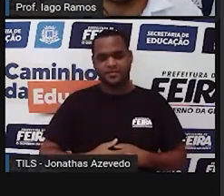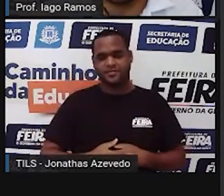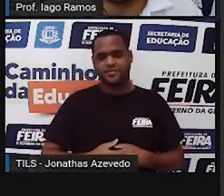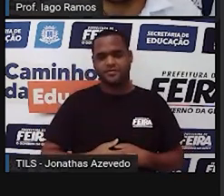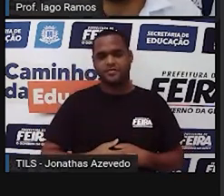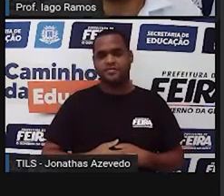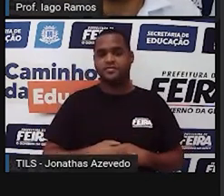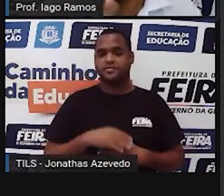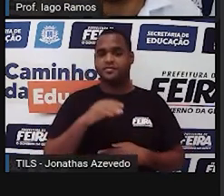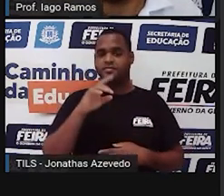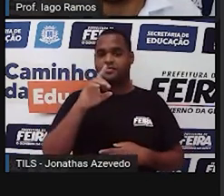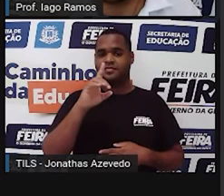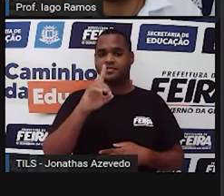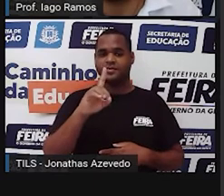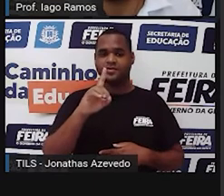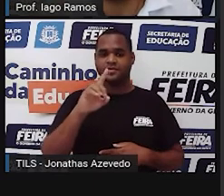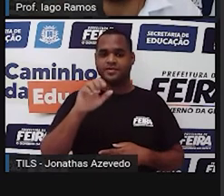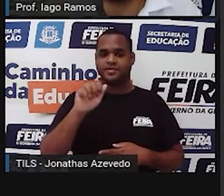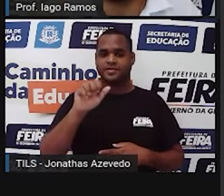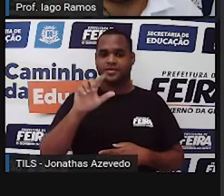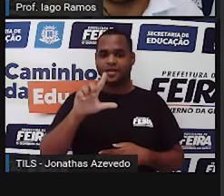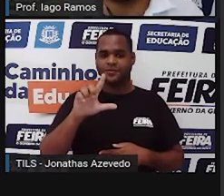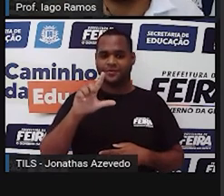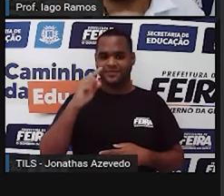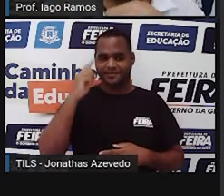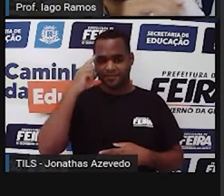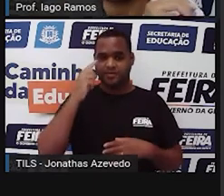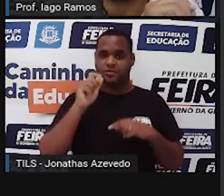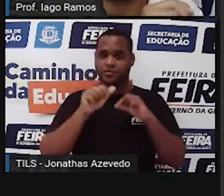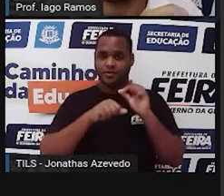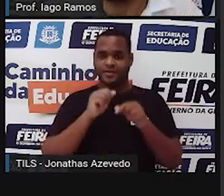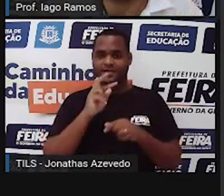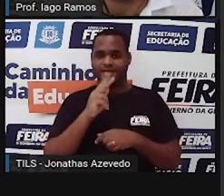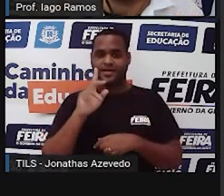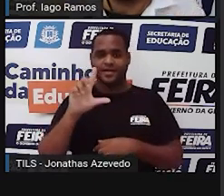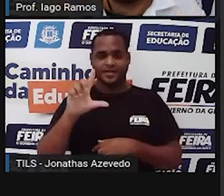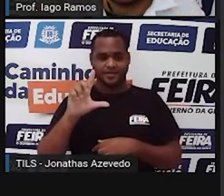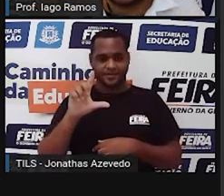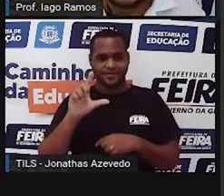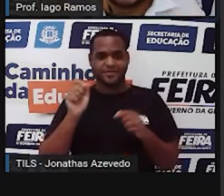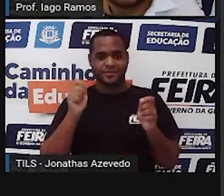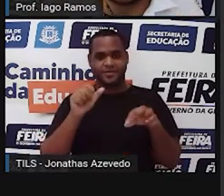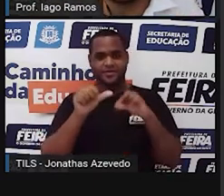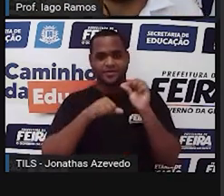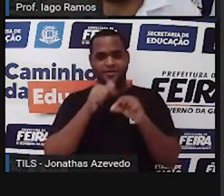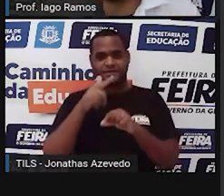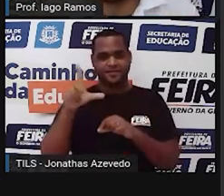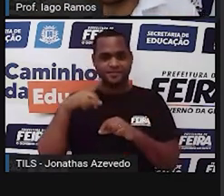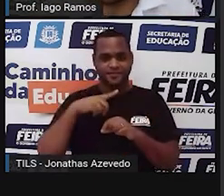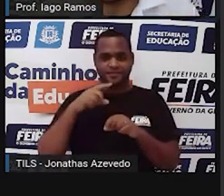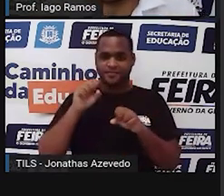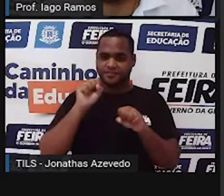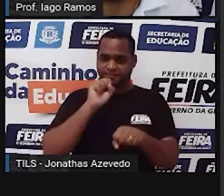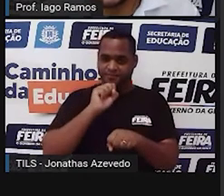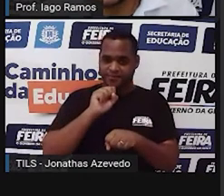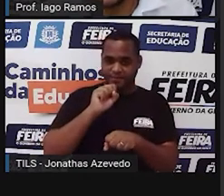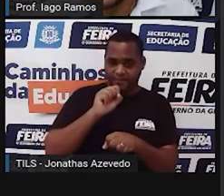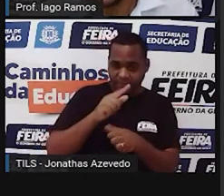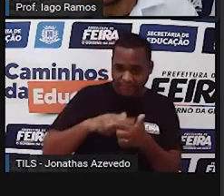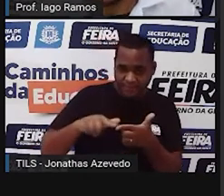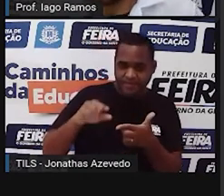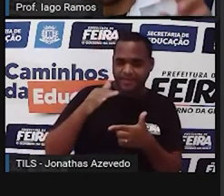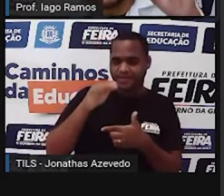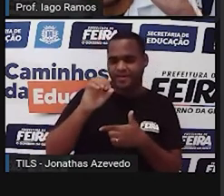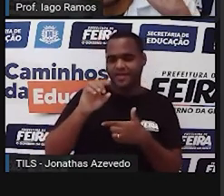paro no decalitro, só que não é decalitro, tem que ir para hectolitro, HL, vai dividir mais uma vez por 10, certo?